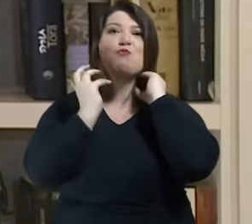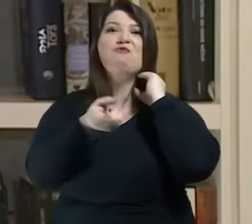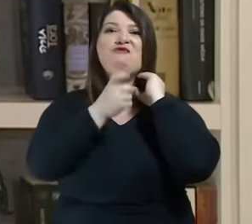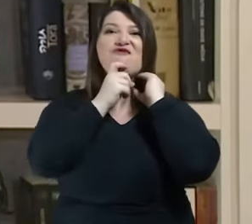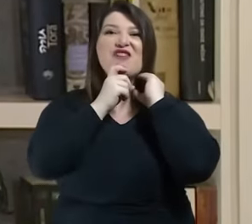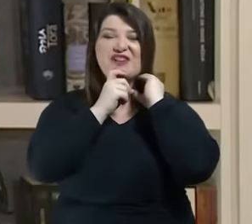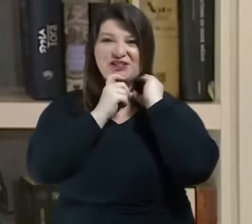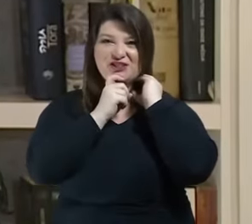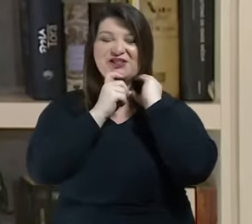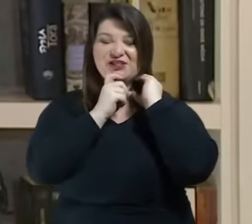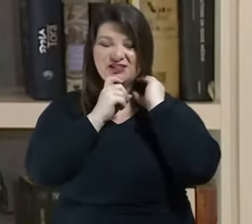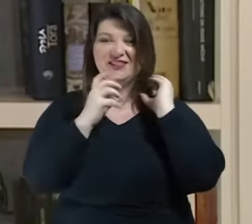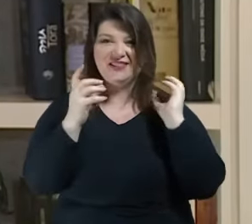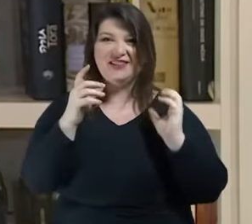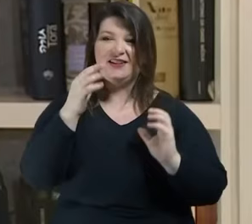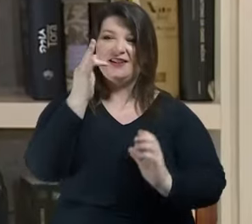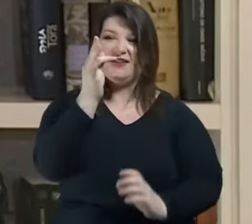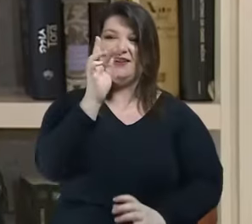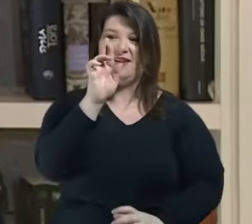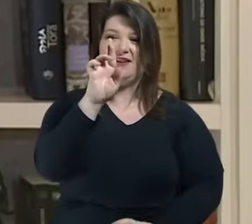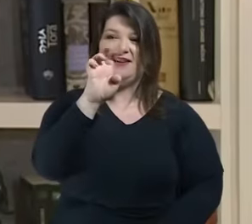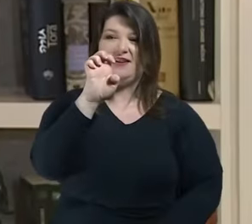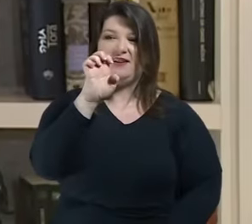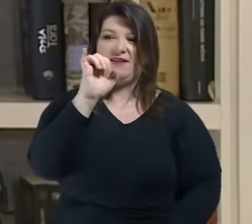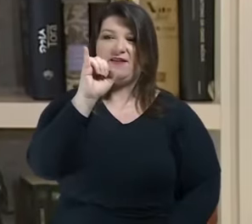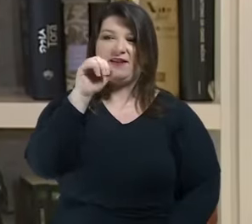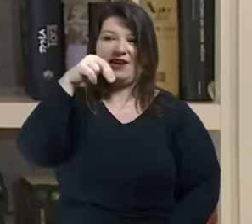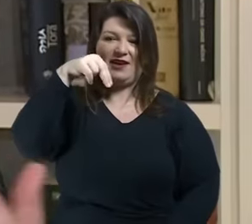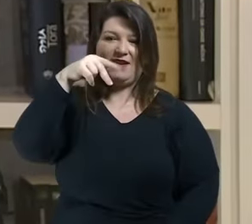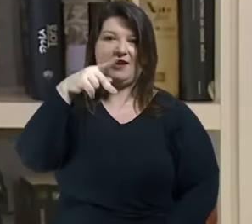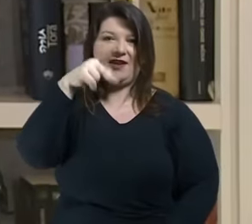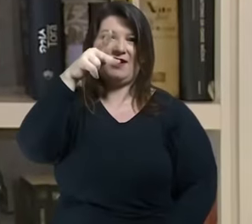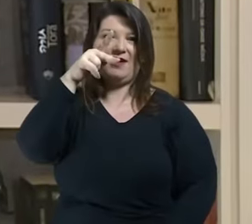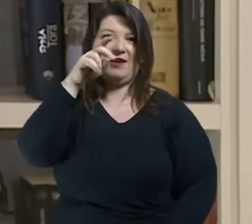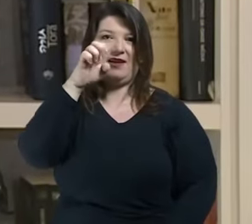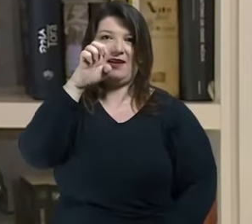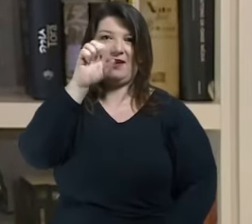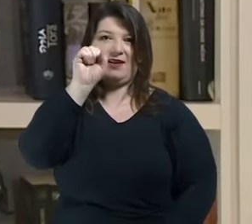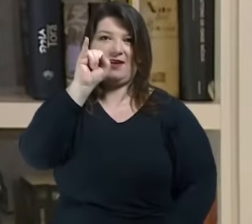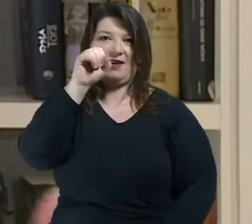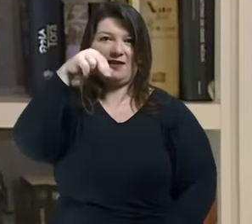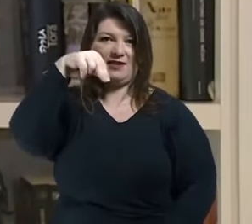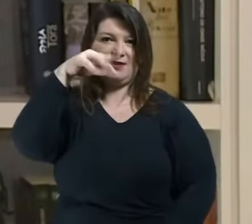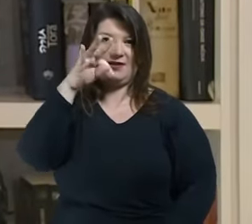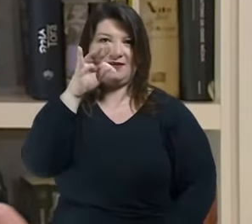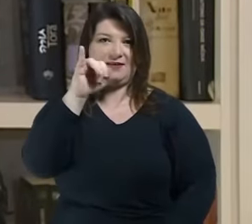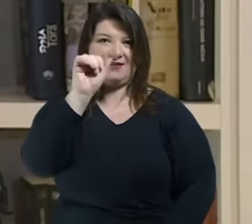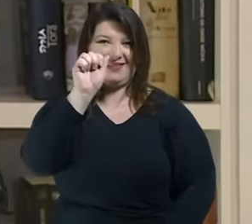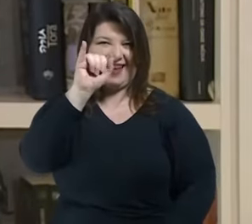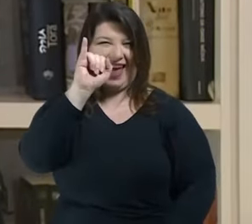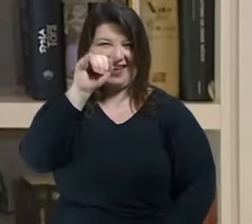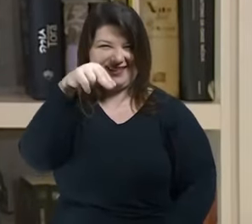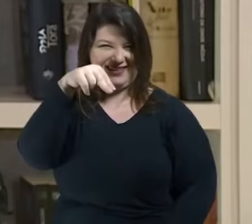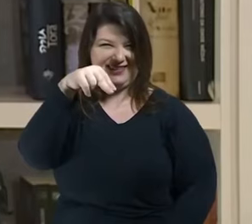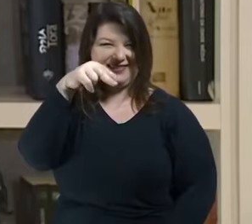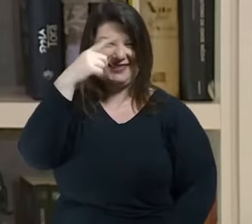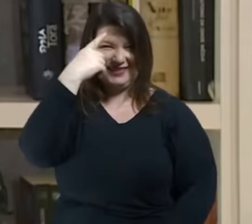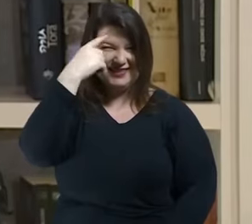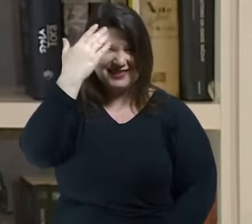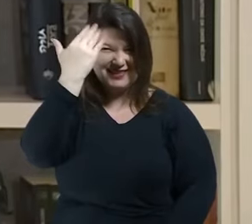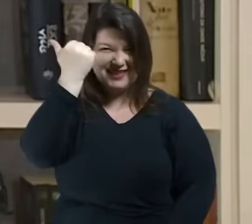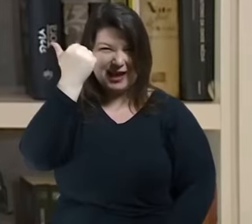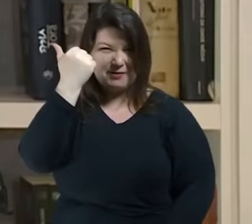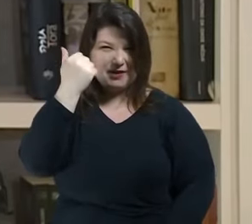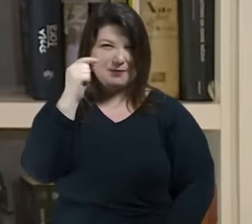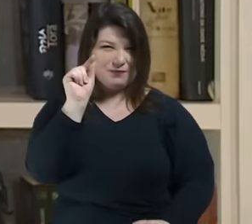história provavelmente todos conhecem é a história de um cientista que cria através de cadáveres